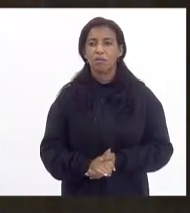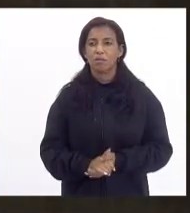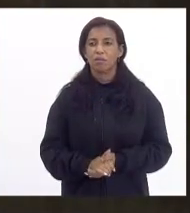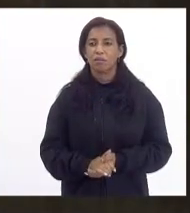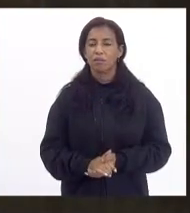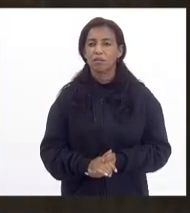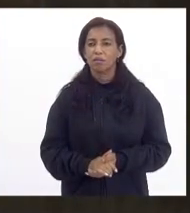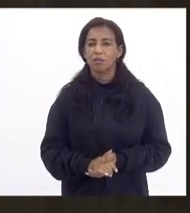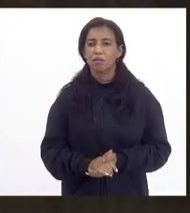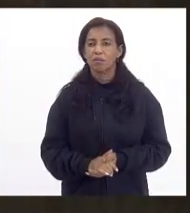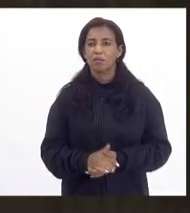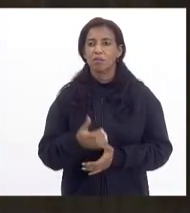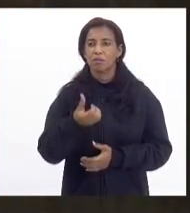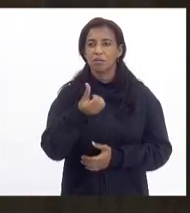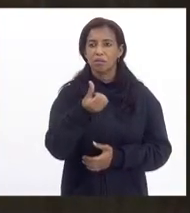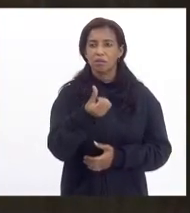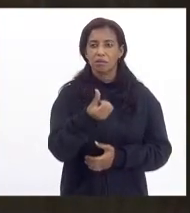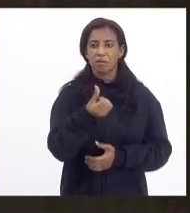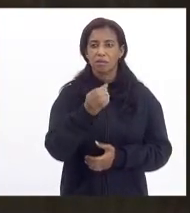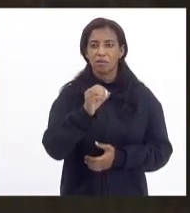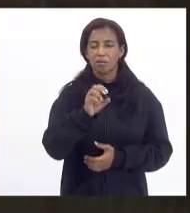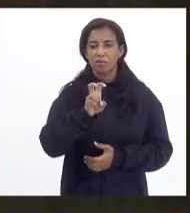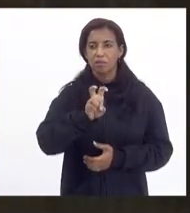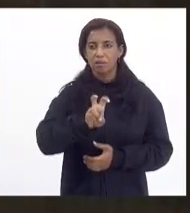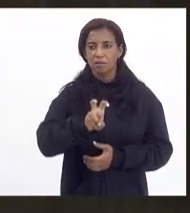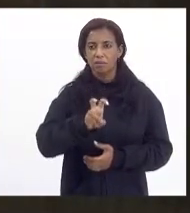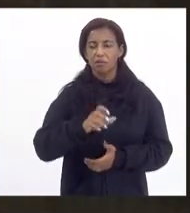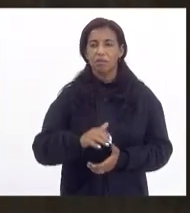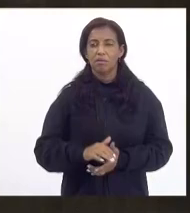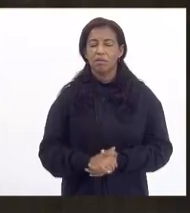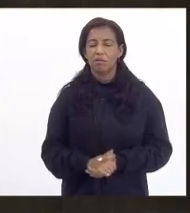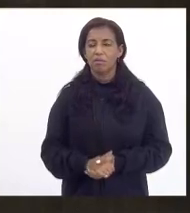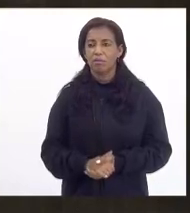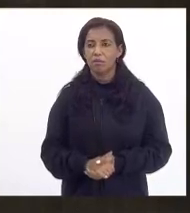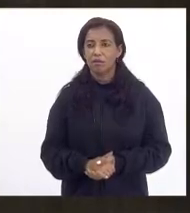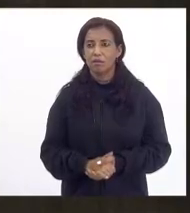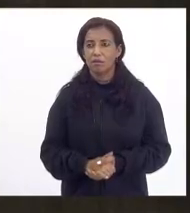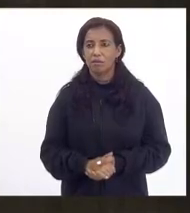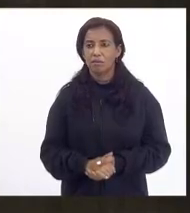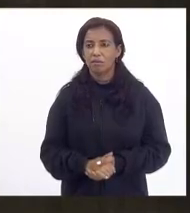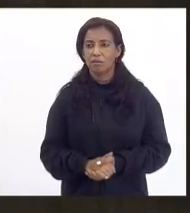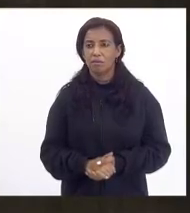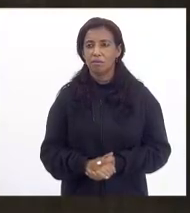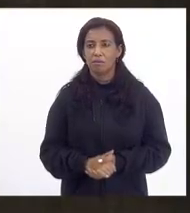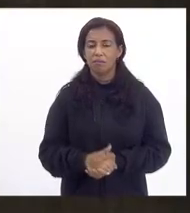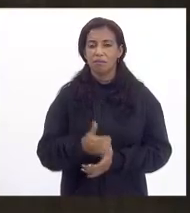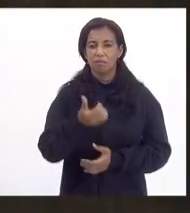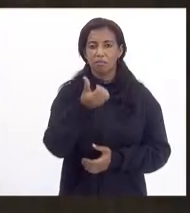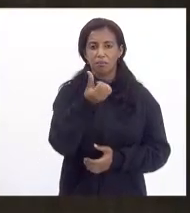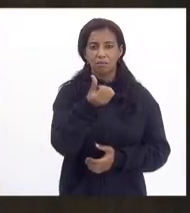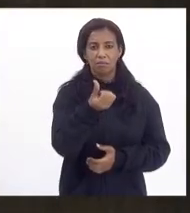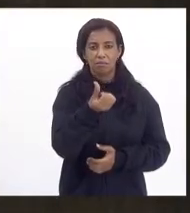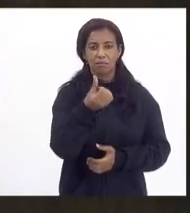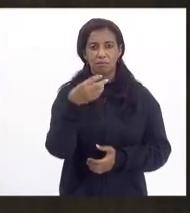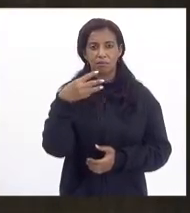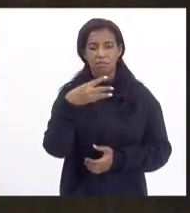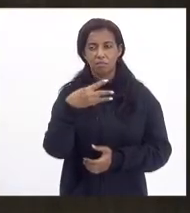projetos 605 e 633.